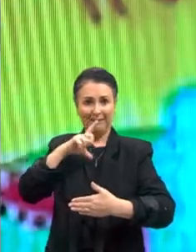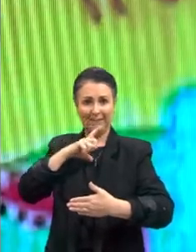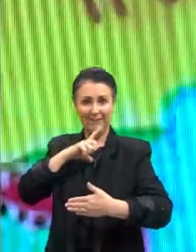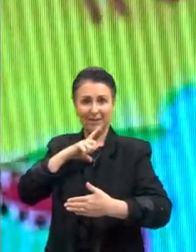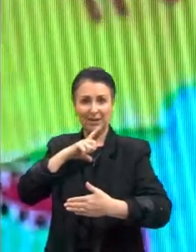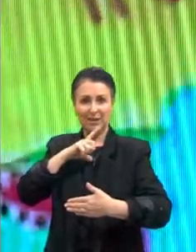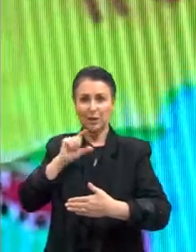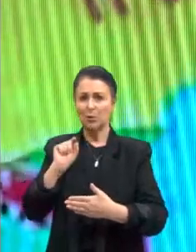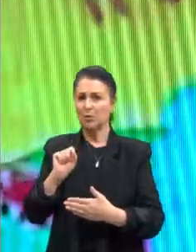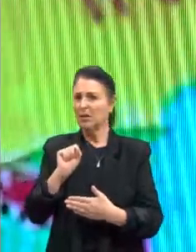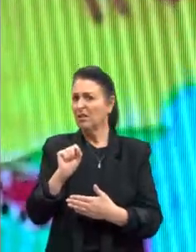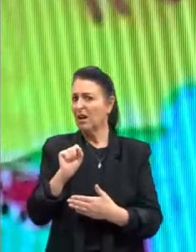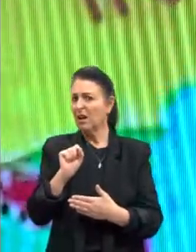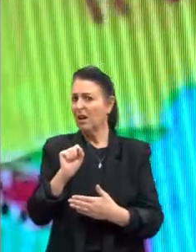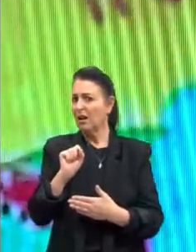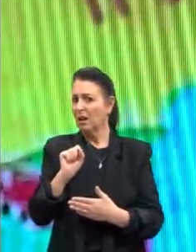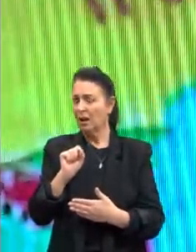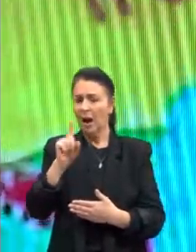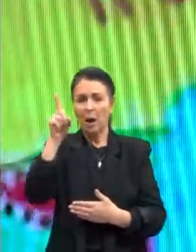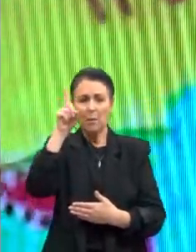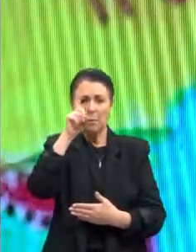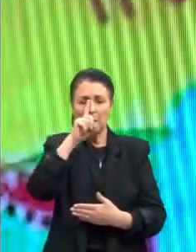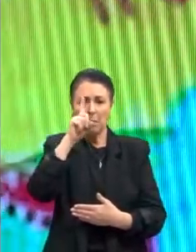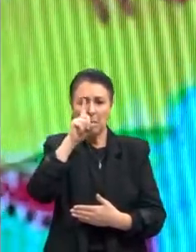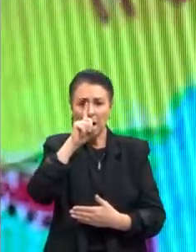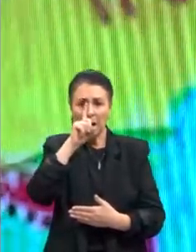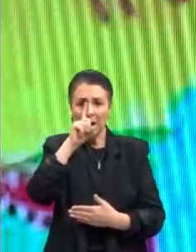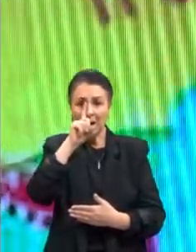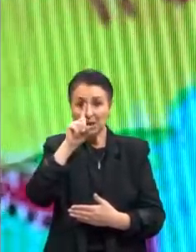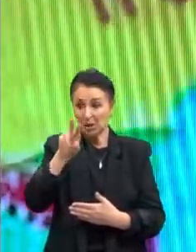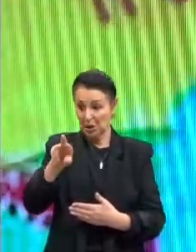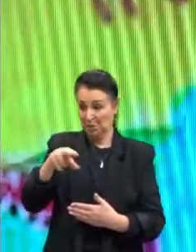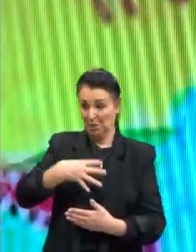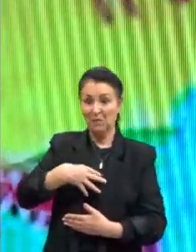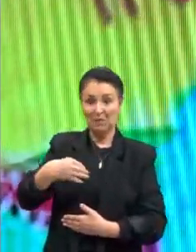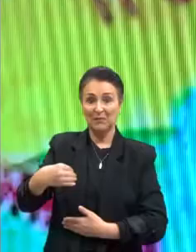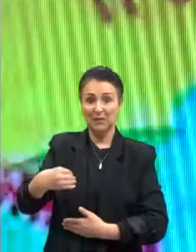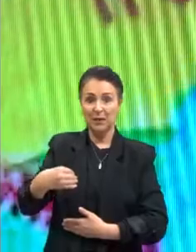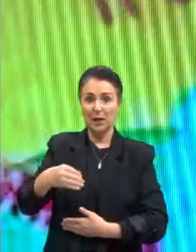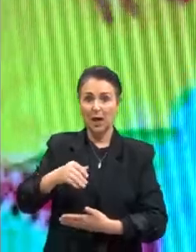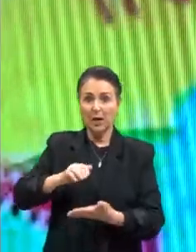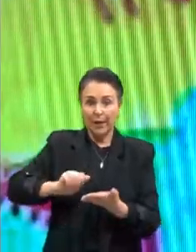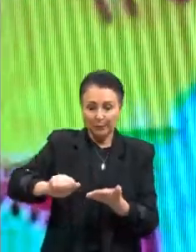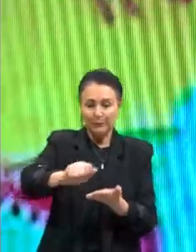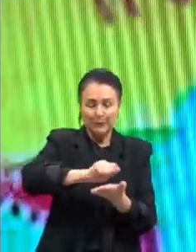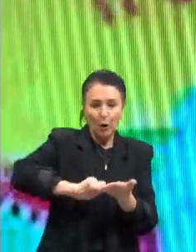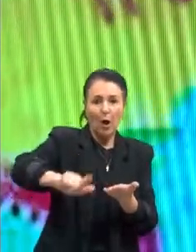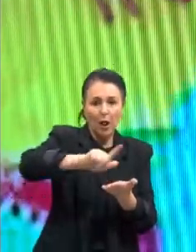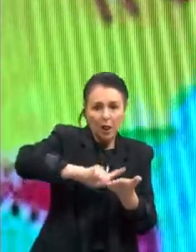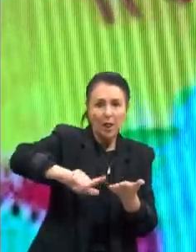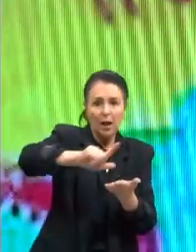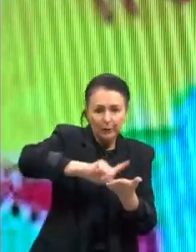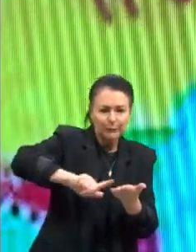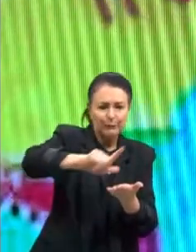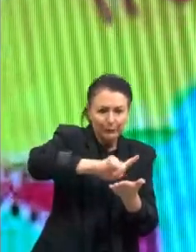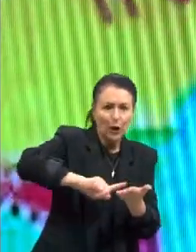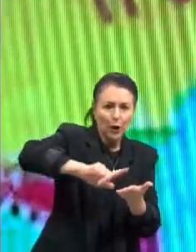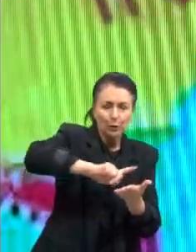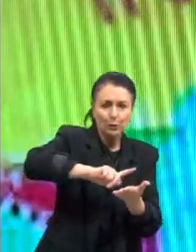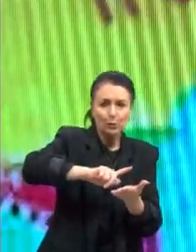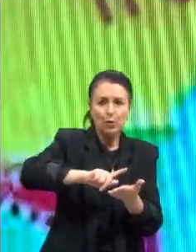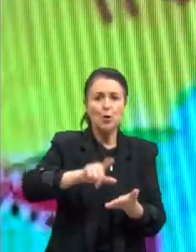o que pode ser aqui a mãe e a filha lavando a louça, enquanto o pai e o filho